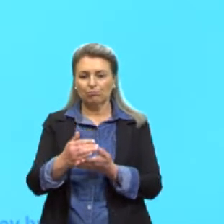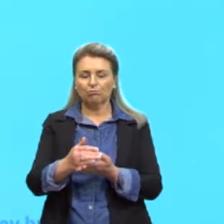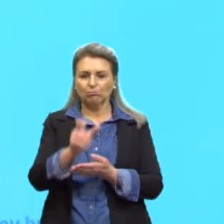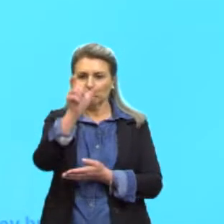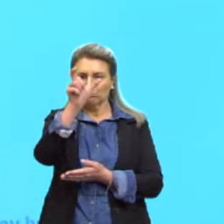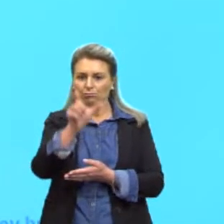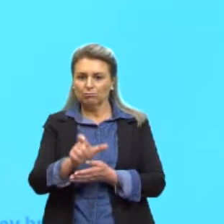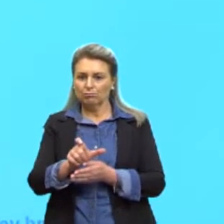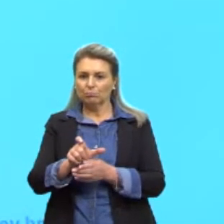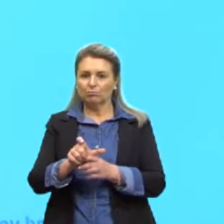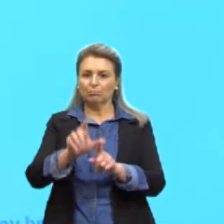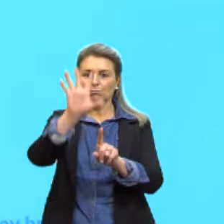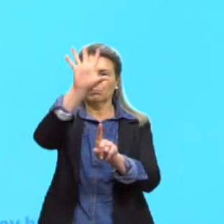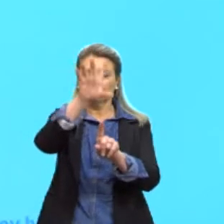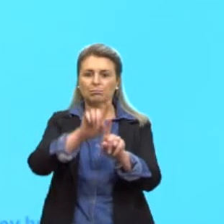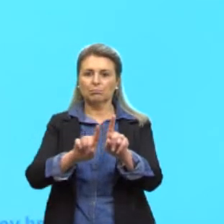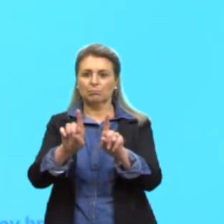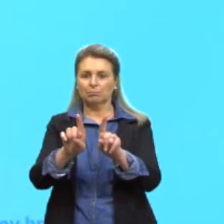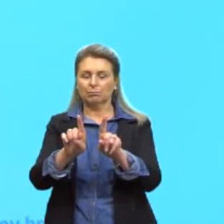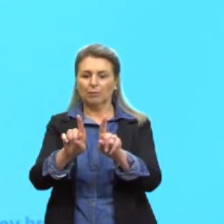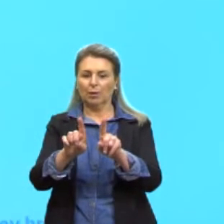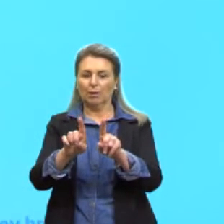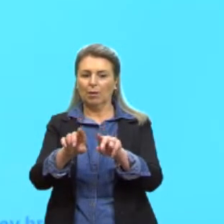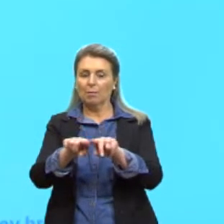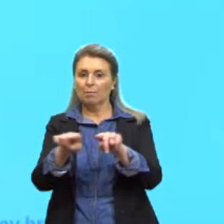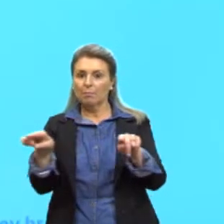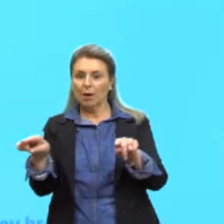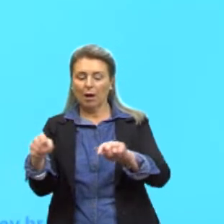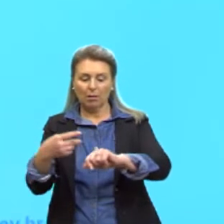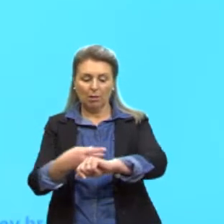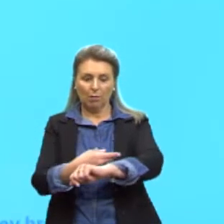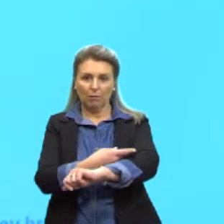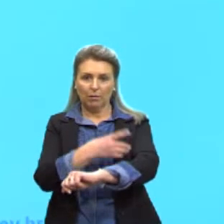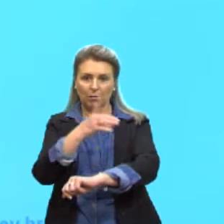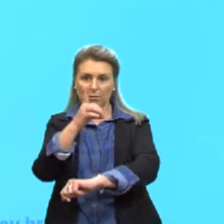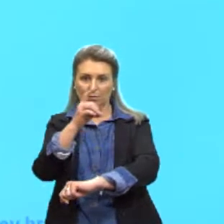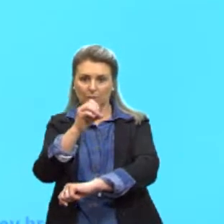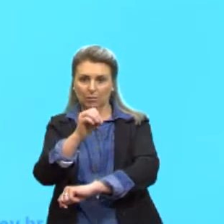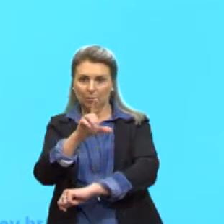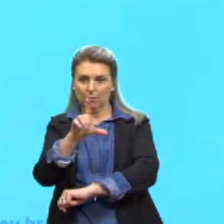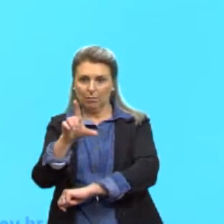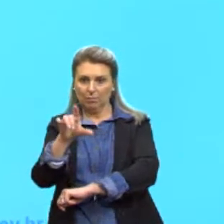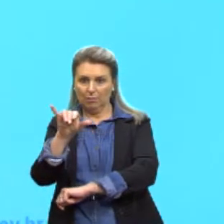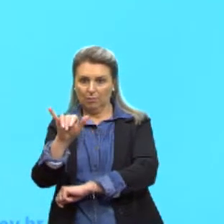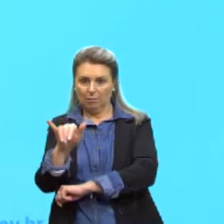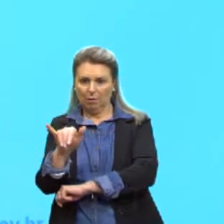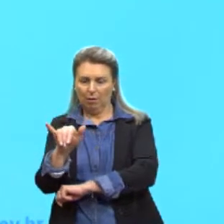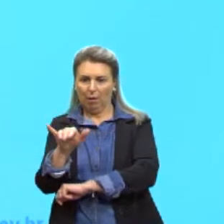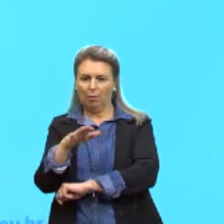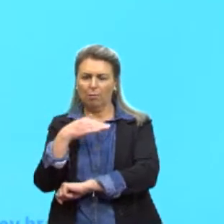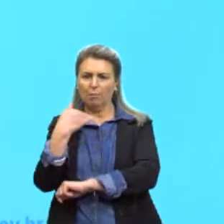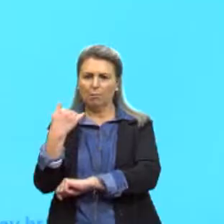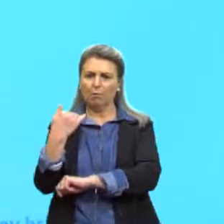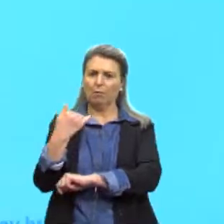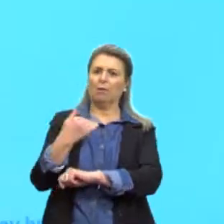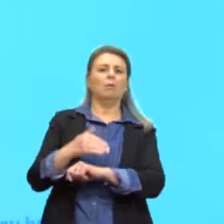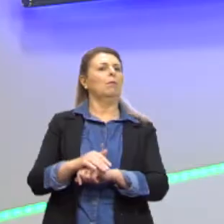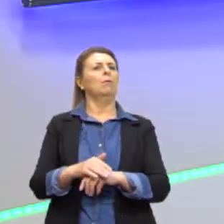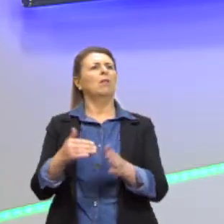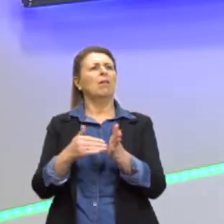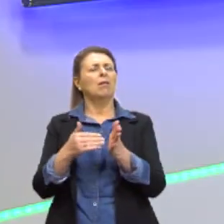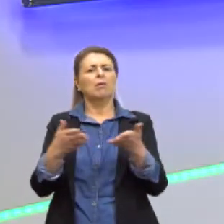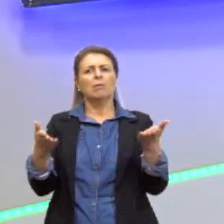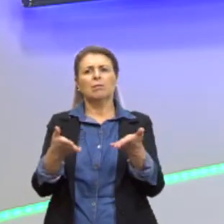clonado. Porém, no caso da ovelha Dolly, né? Ela não viveu muito tempo e até hoje,